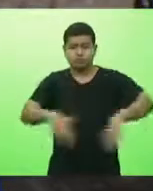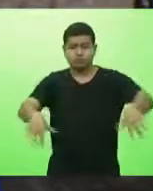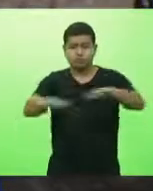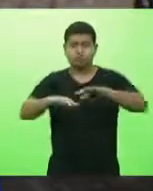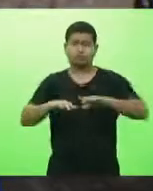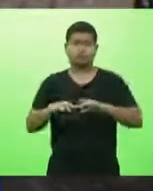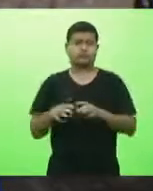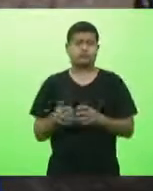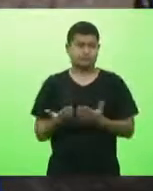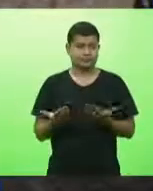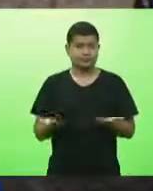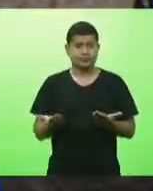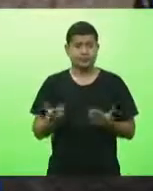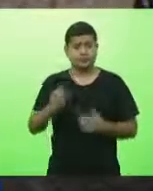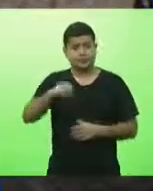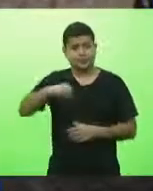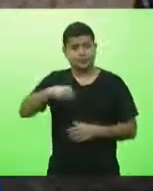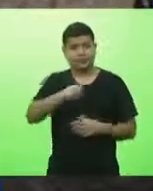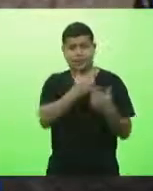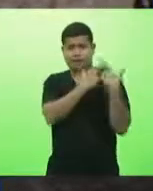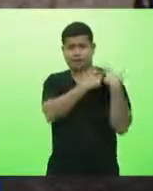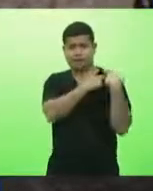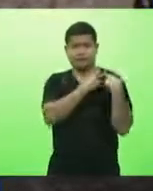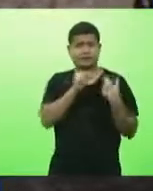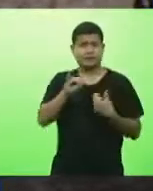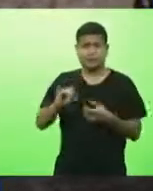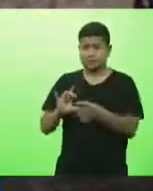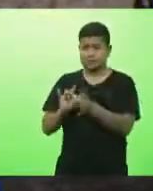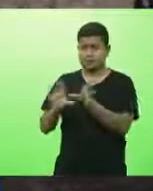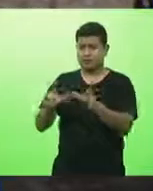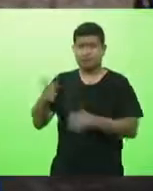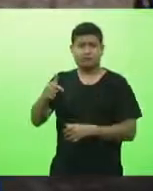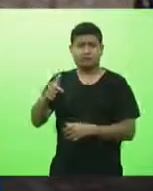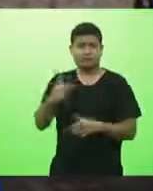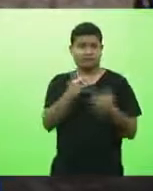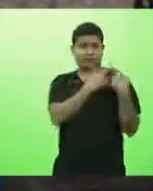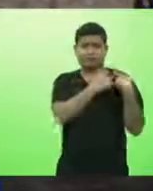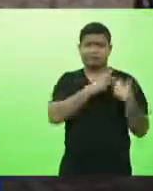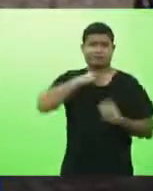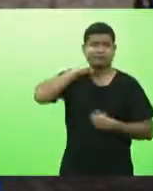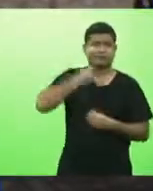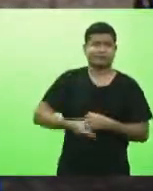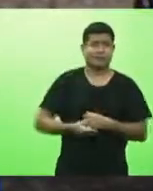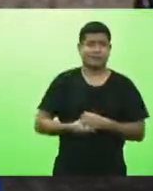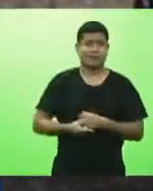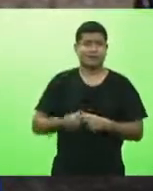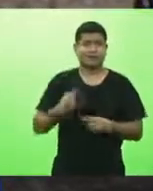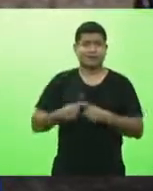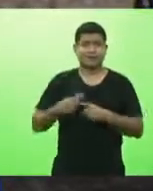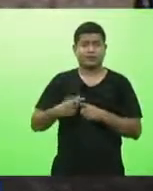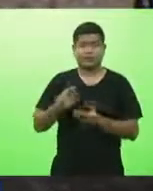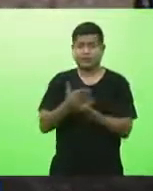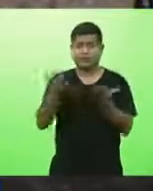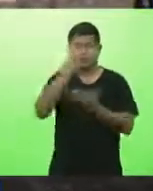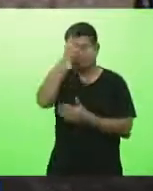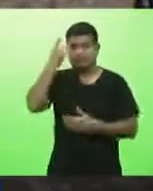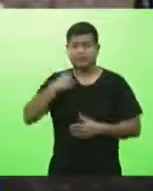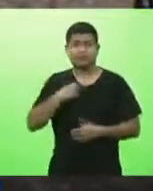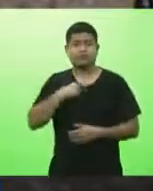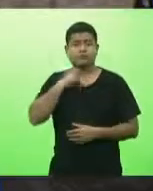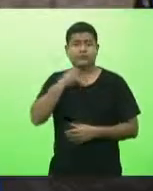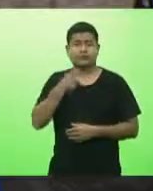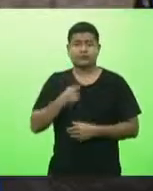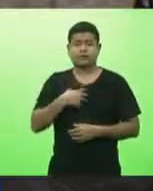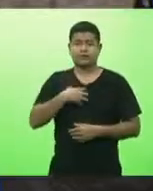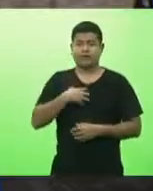responsabilidade sem liberdade não há responsabilidade sem responsabilidade as pessoas não se sentem participando do processo se não participam do